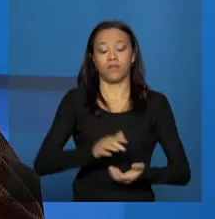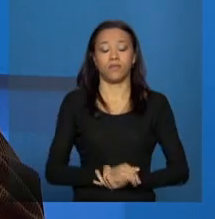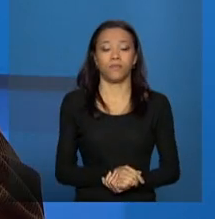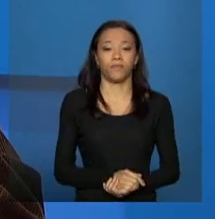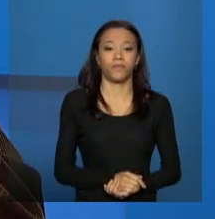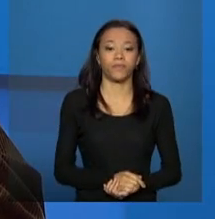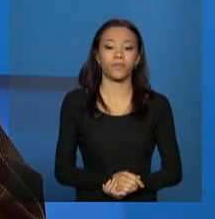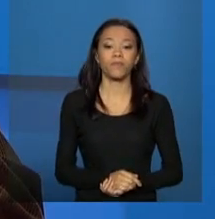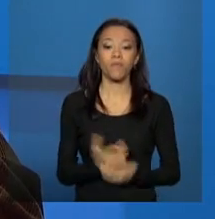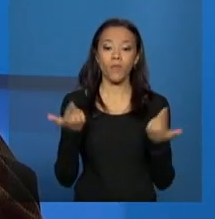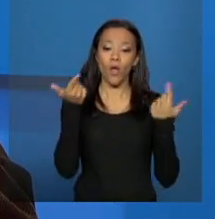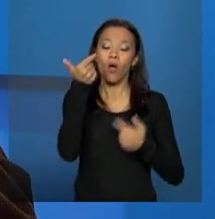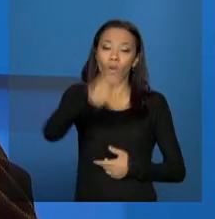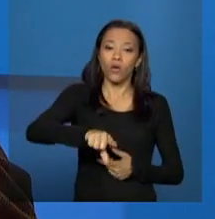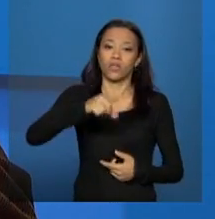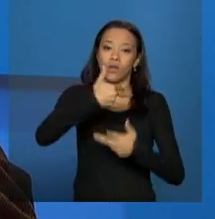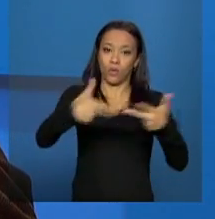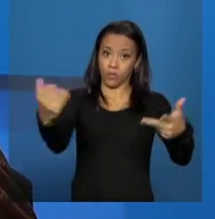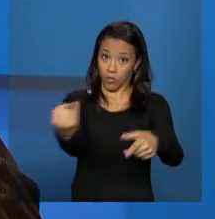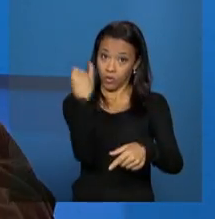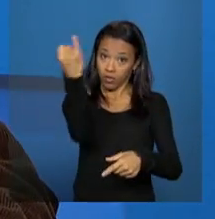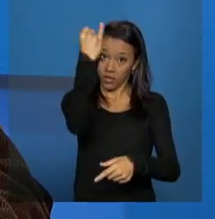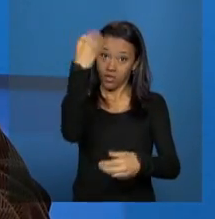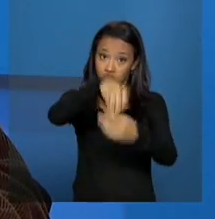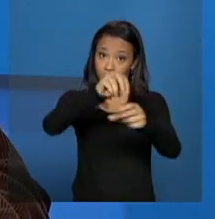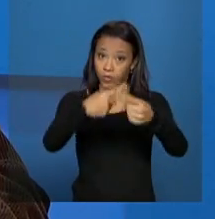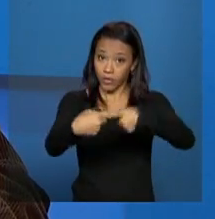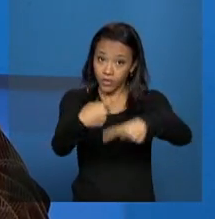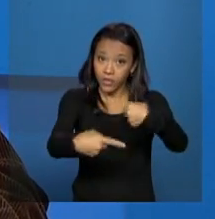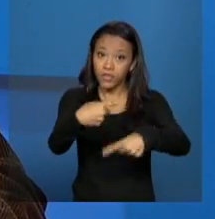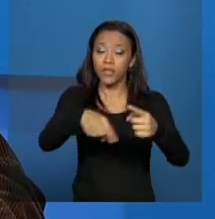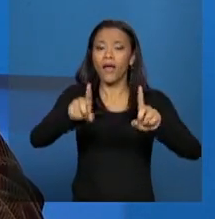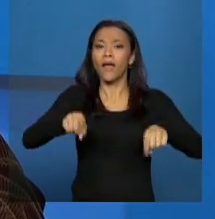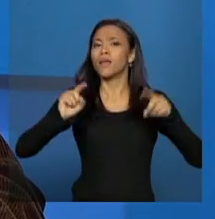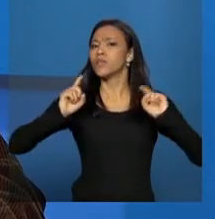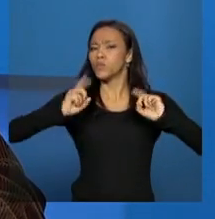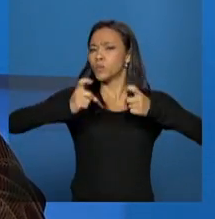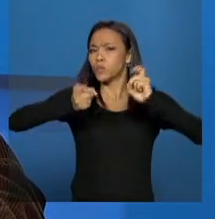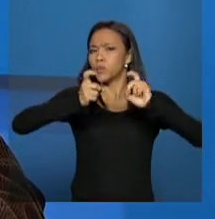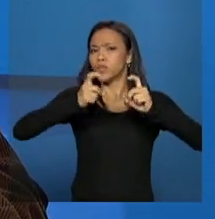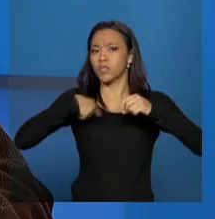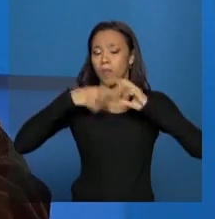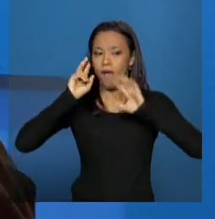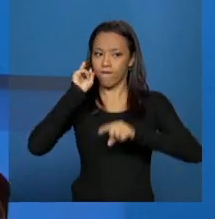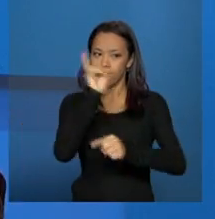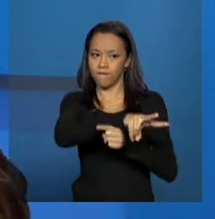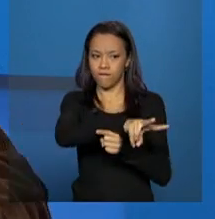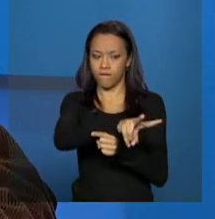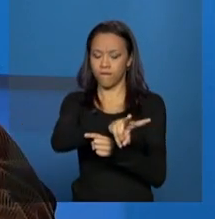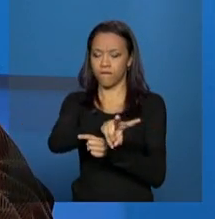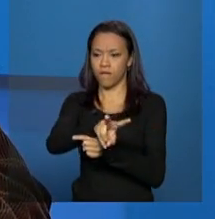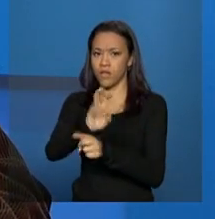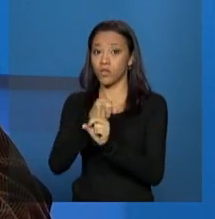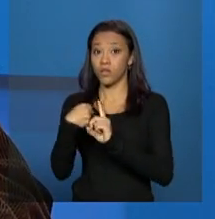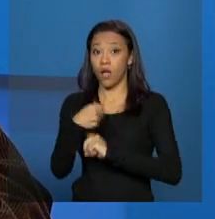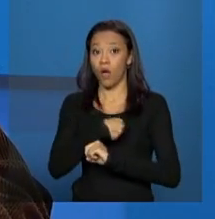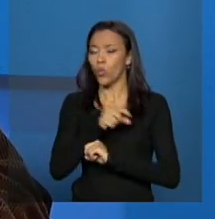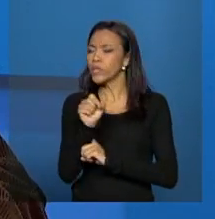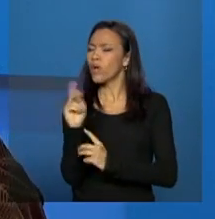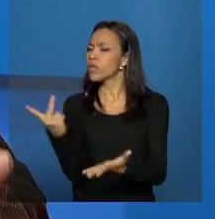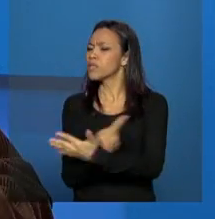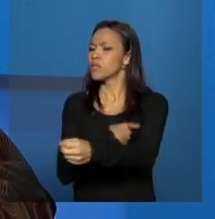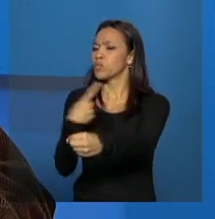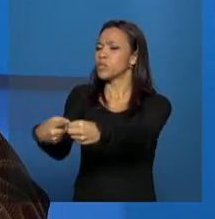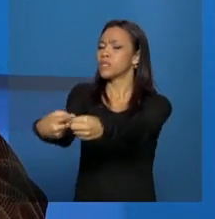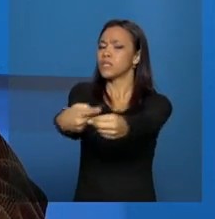Além disso, a questão, uma coisa importante hoje na política é o trabalho e a discussão sobre a vigilância social, né. O que está acontecendo no município no sentido de